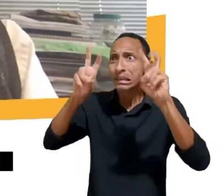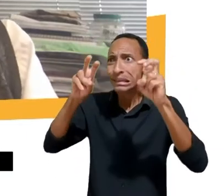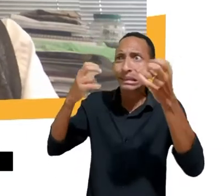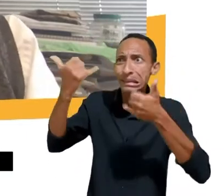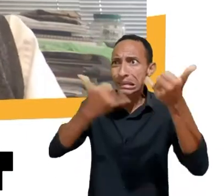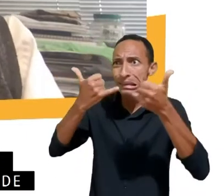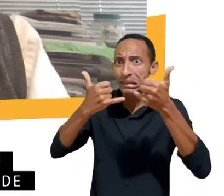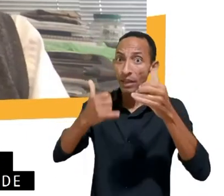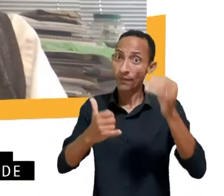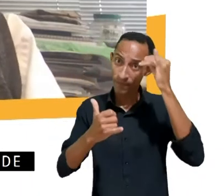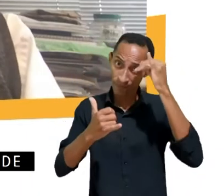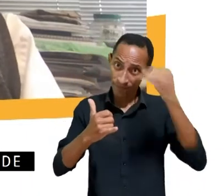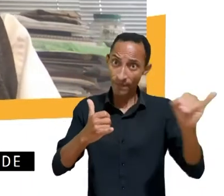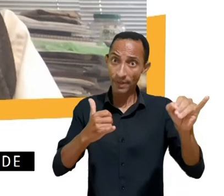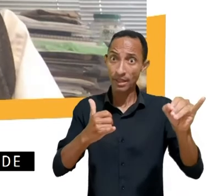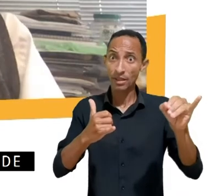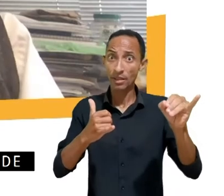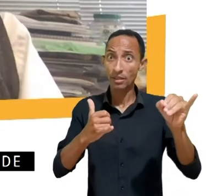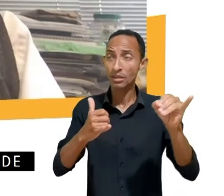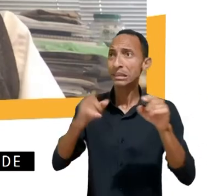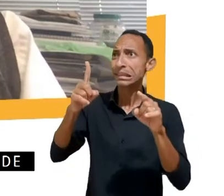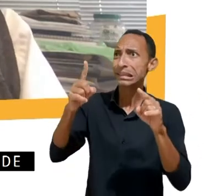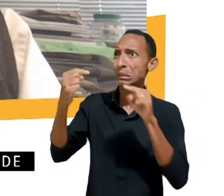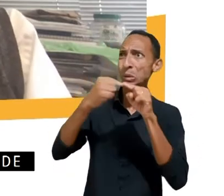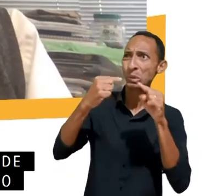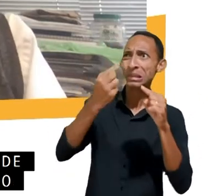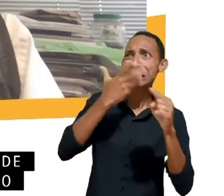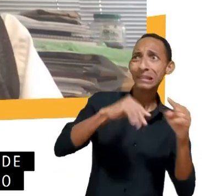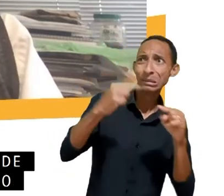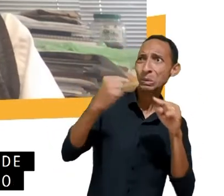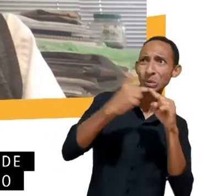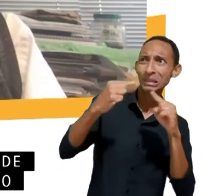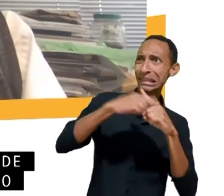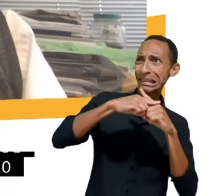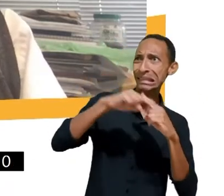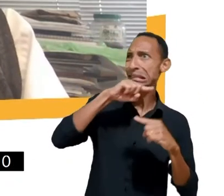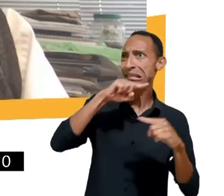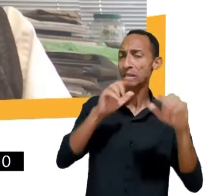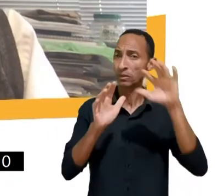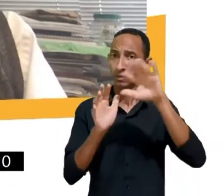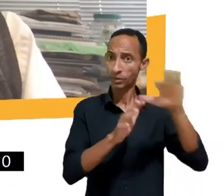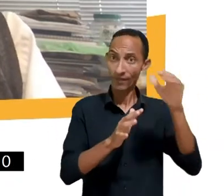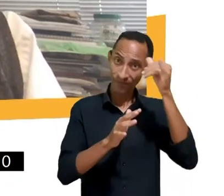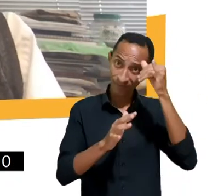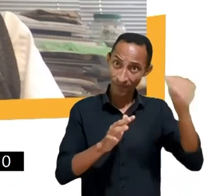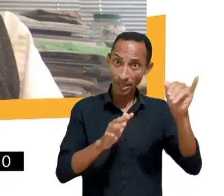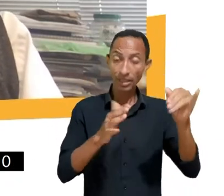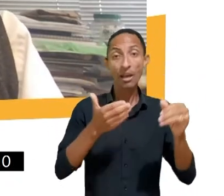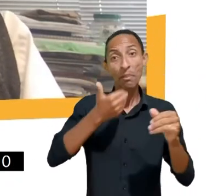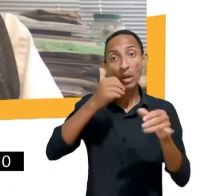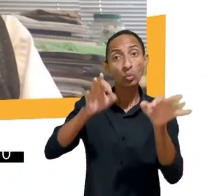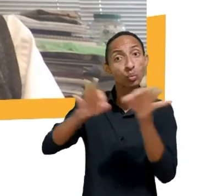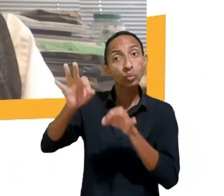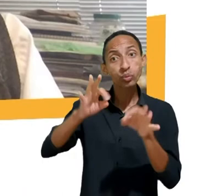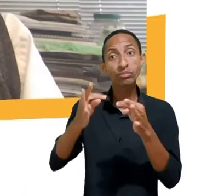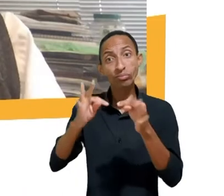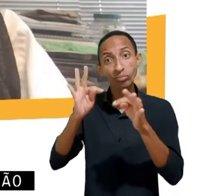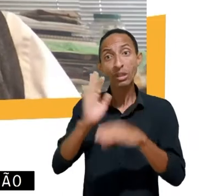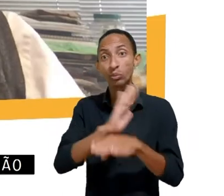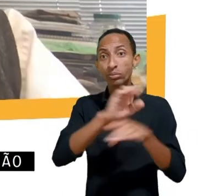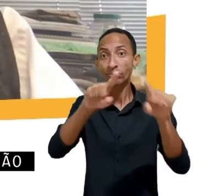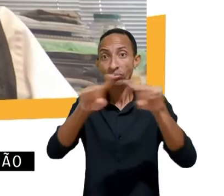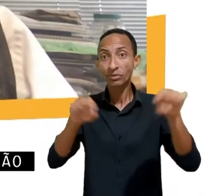desejáveis para idades específicas, isso nós teremos uma situação melhor. Depois, medida que isso vai subindo para a adolescência,